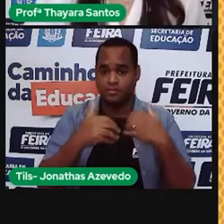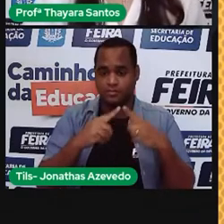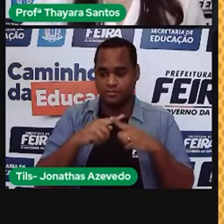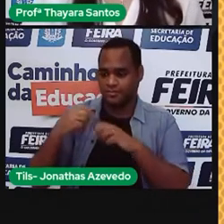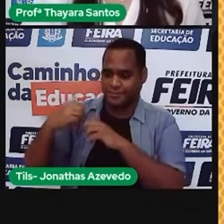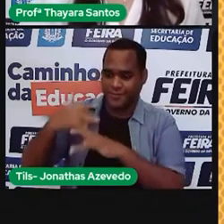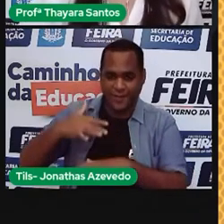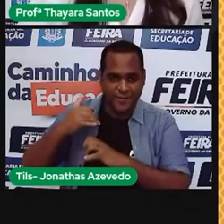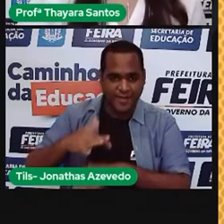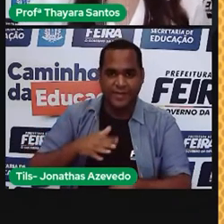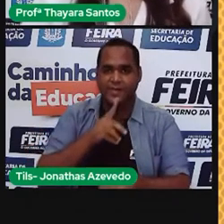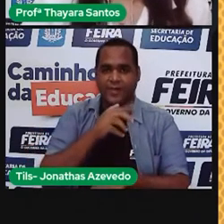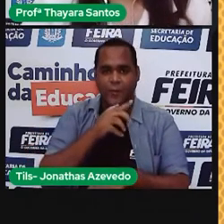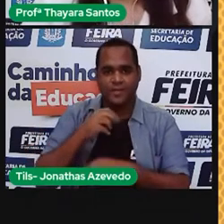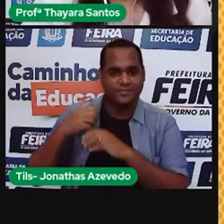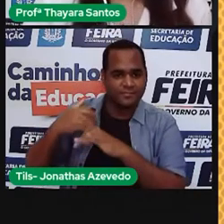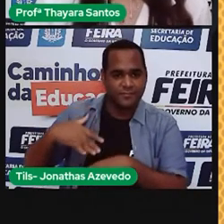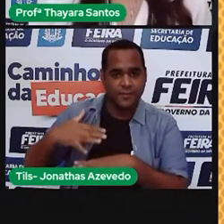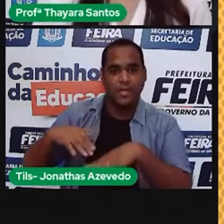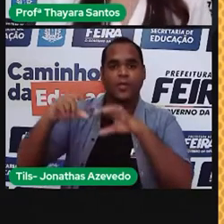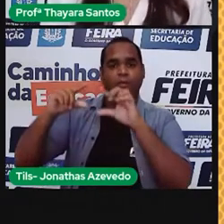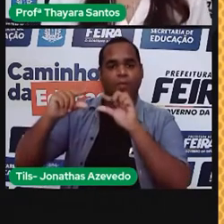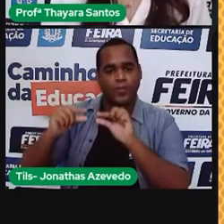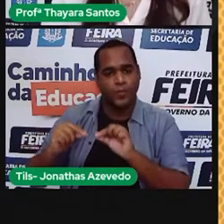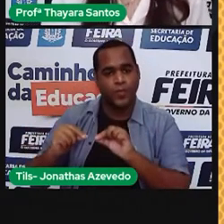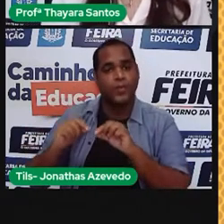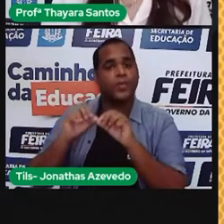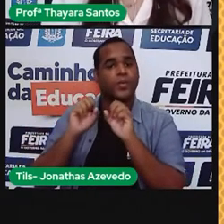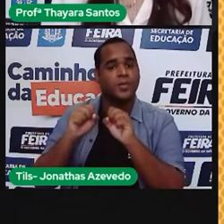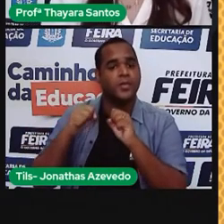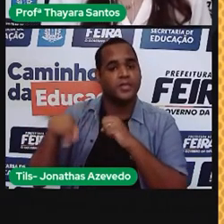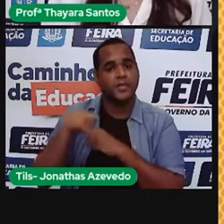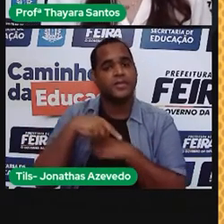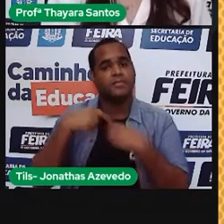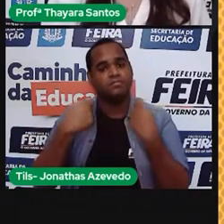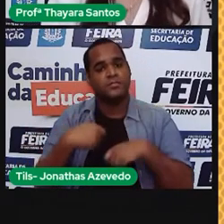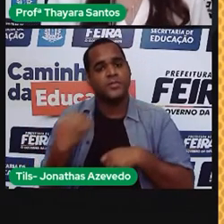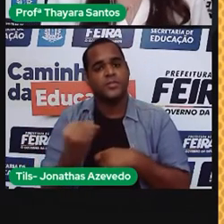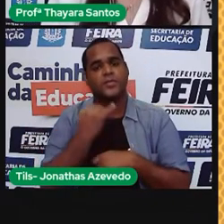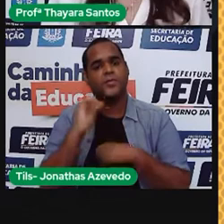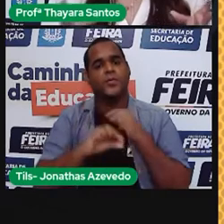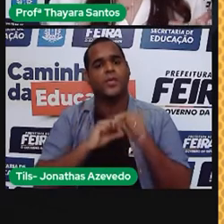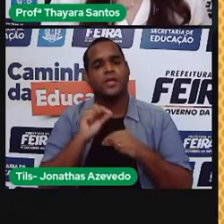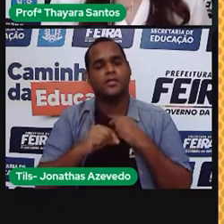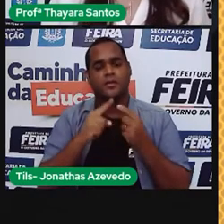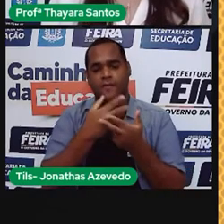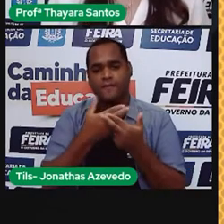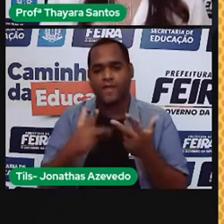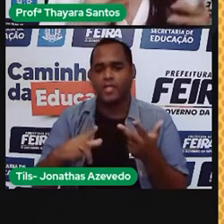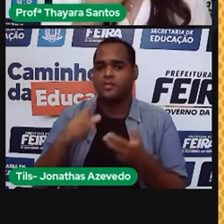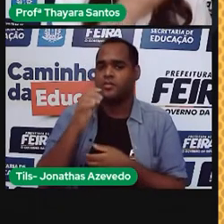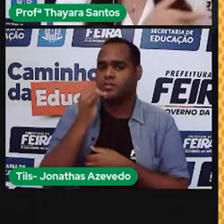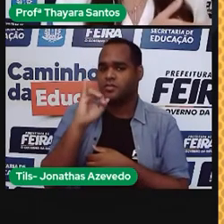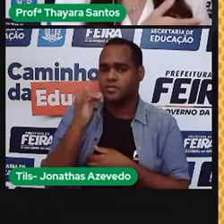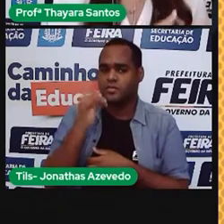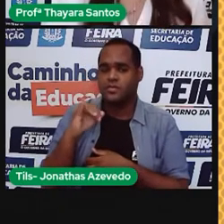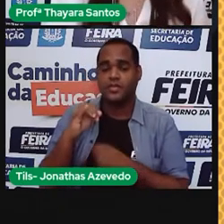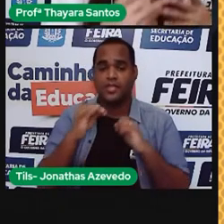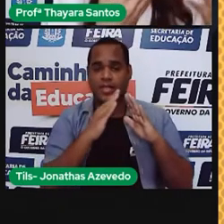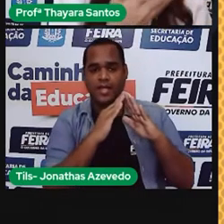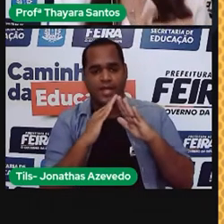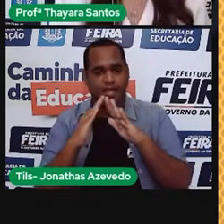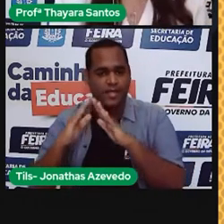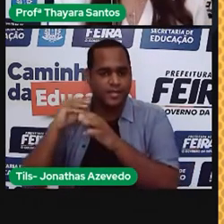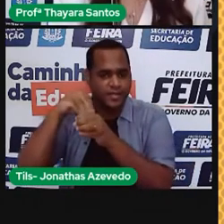Quando os reservatórios das hidrelétricas estão com baixa quantidade de água, a gente, o